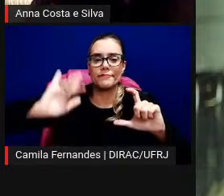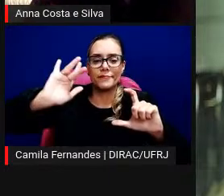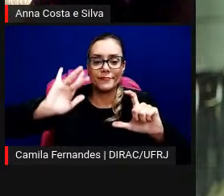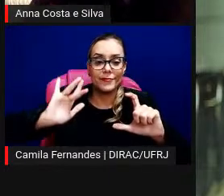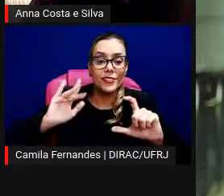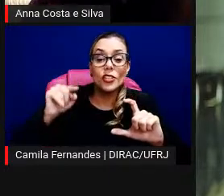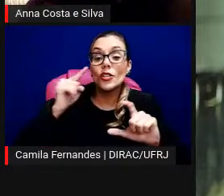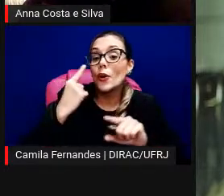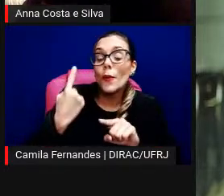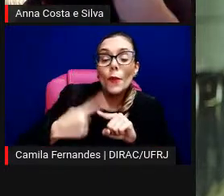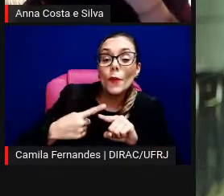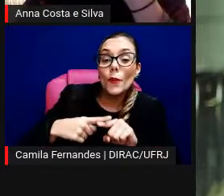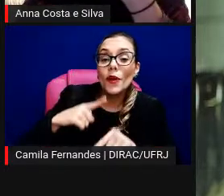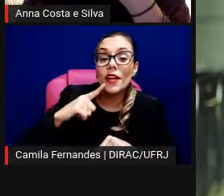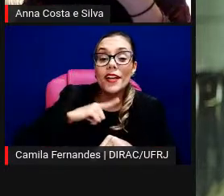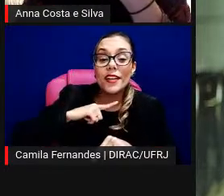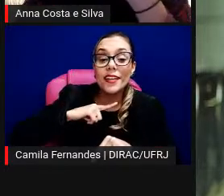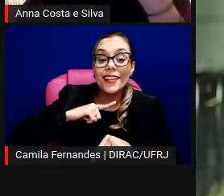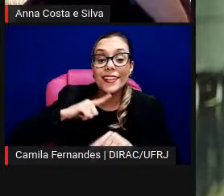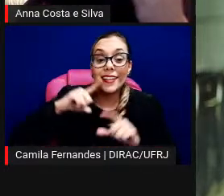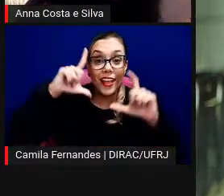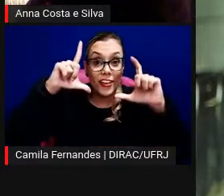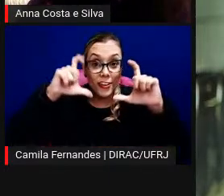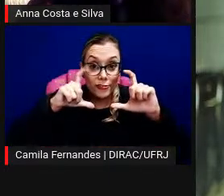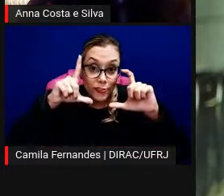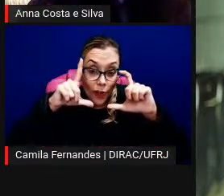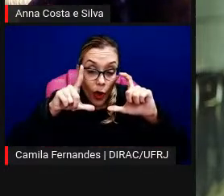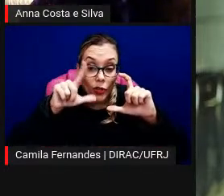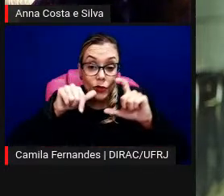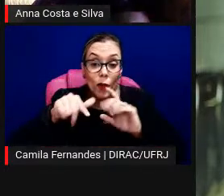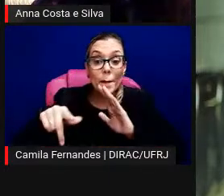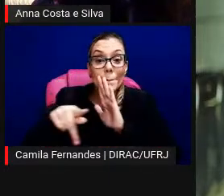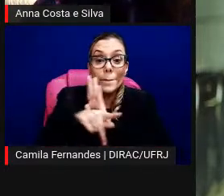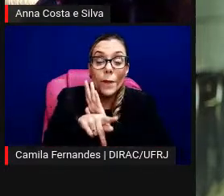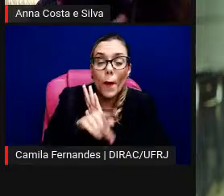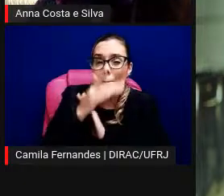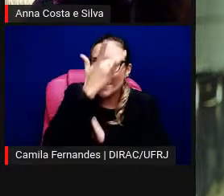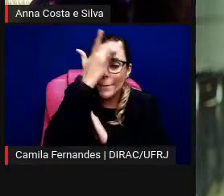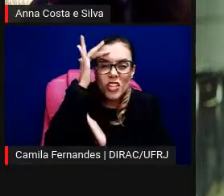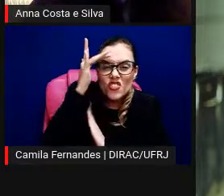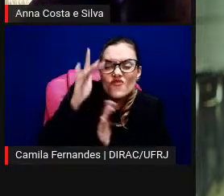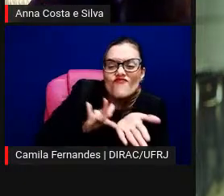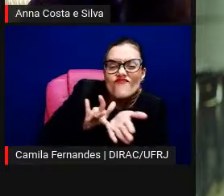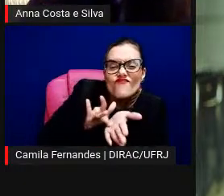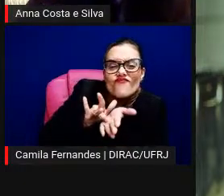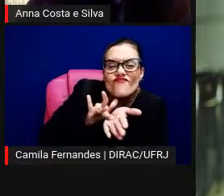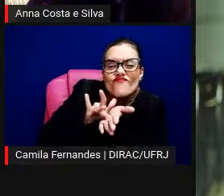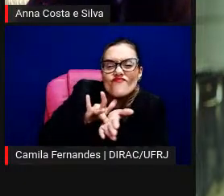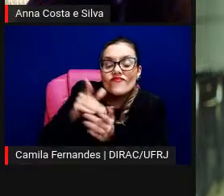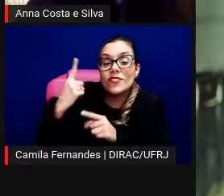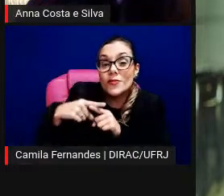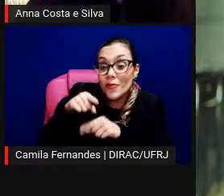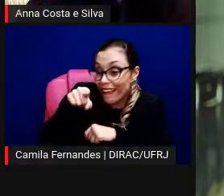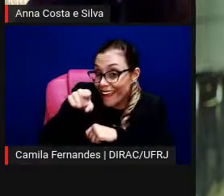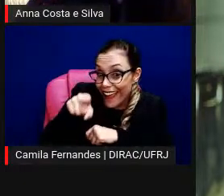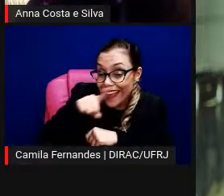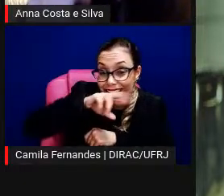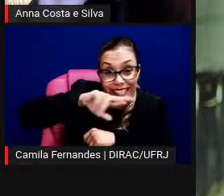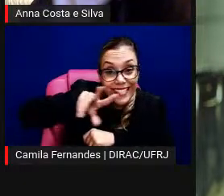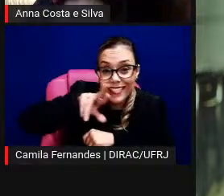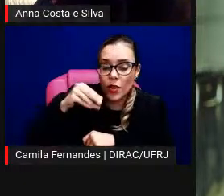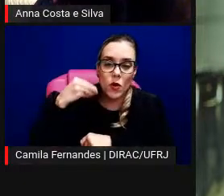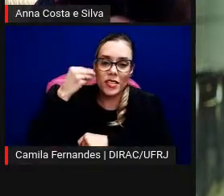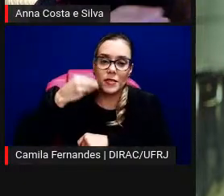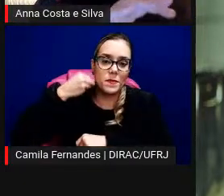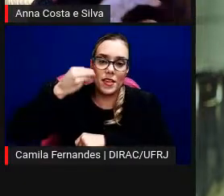fez com pessoas que de fato foram depois, porque essa experiência não tem nenhum tipo de registro,